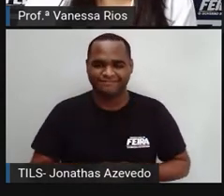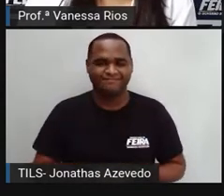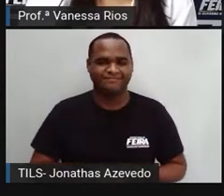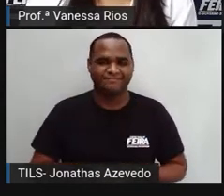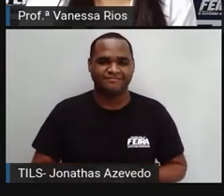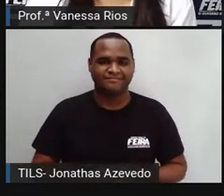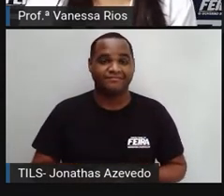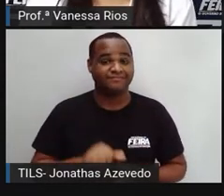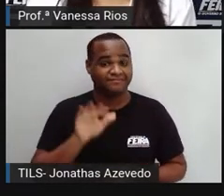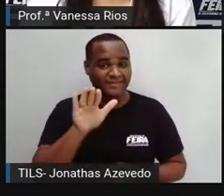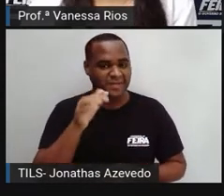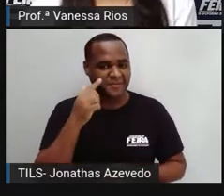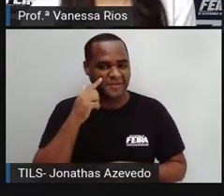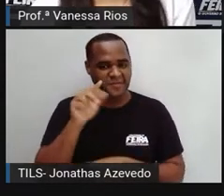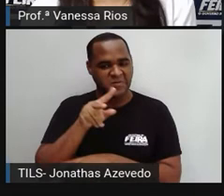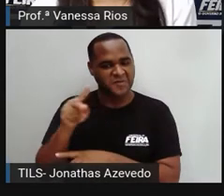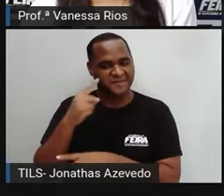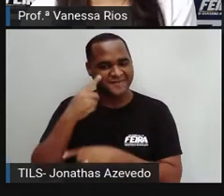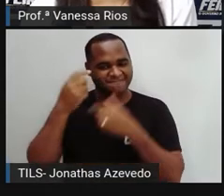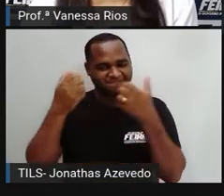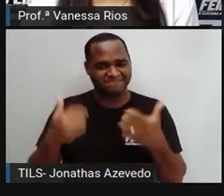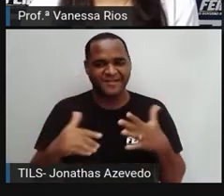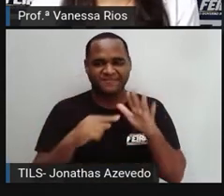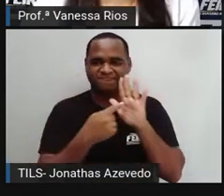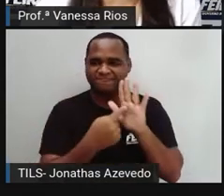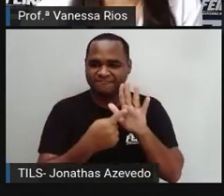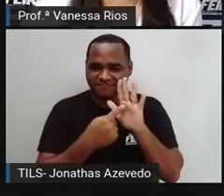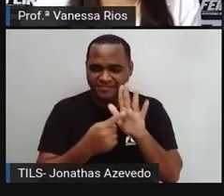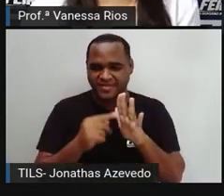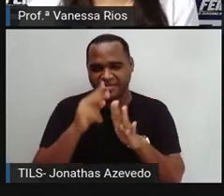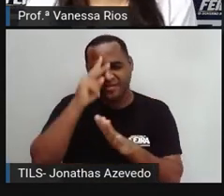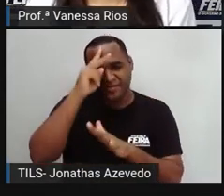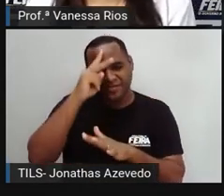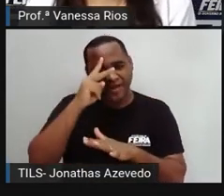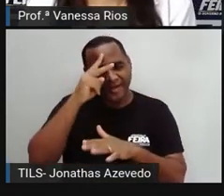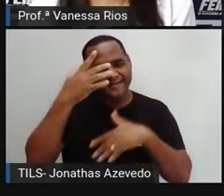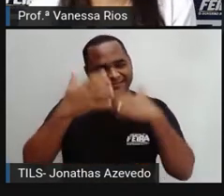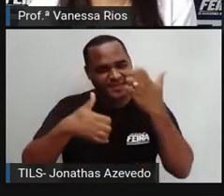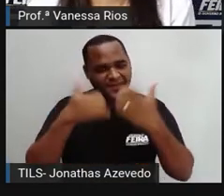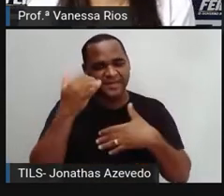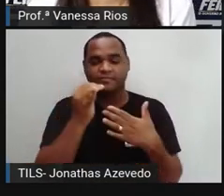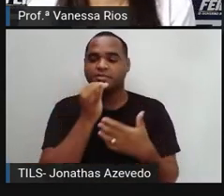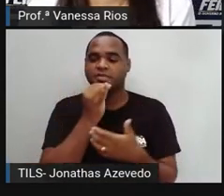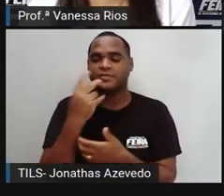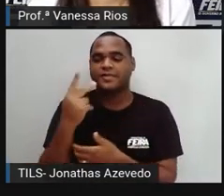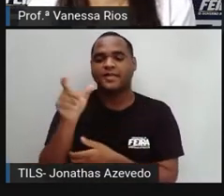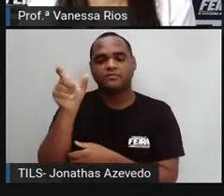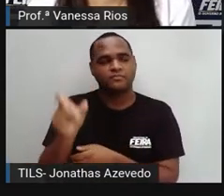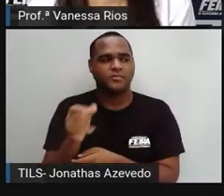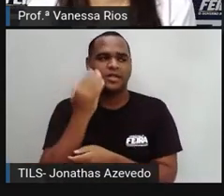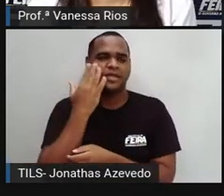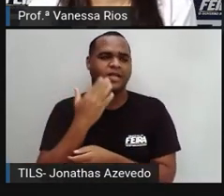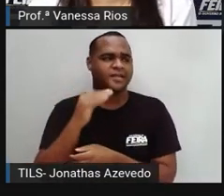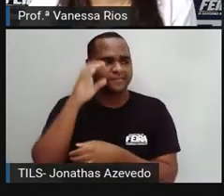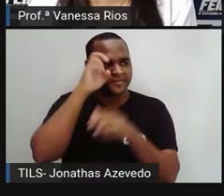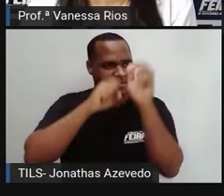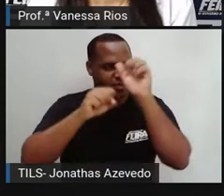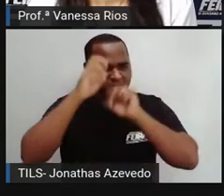Mas a PRO mostrou aí histórias e exemplos de crianças empreendedoras